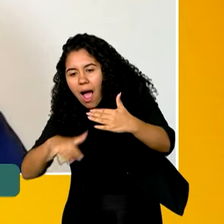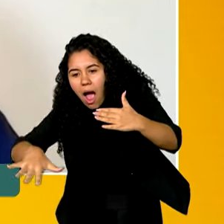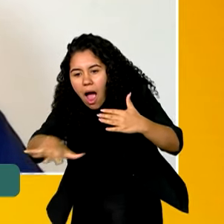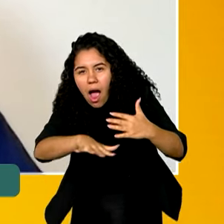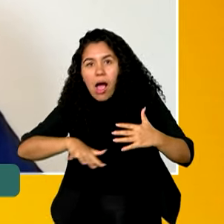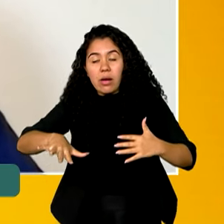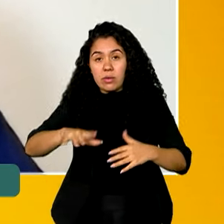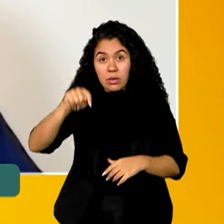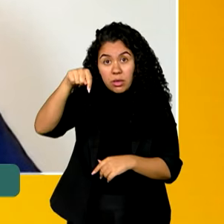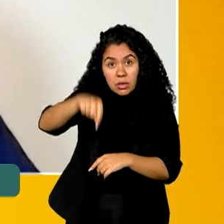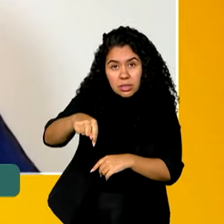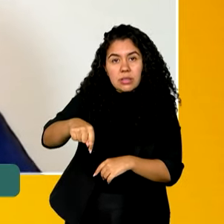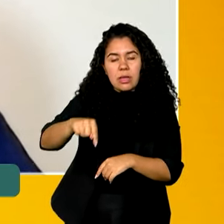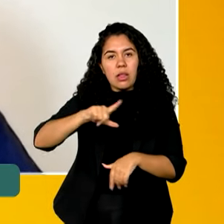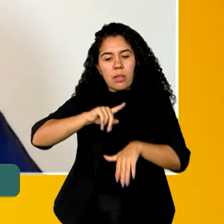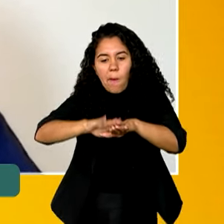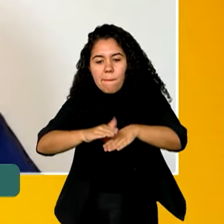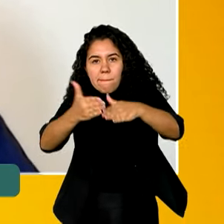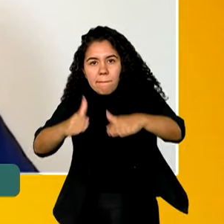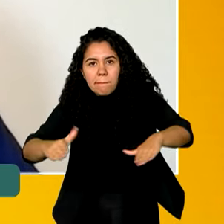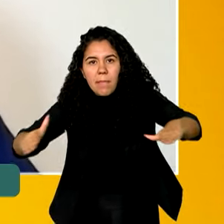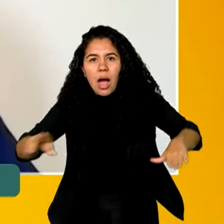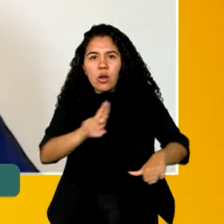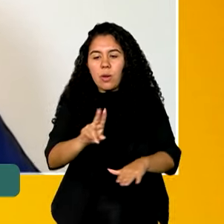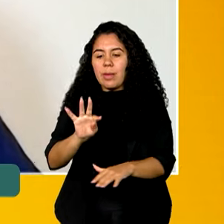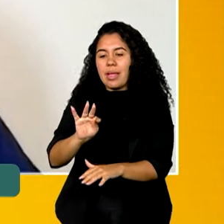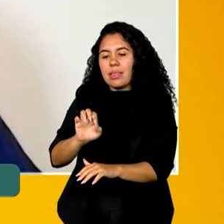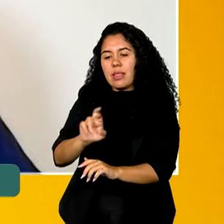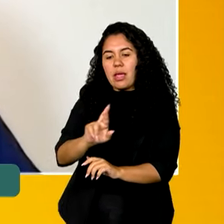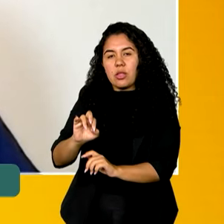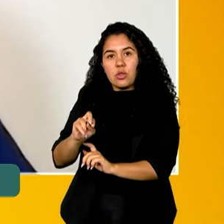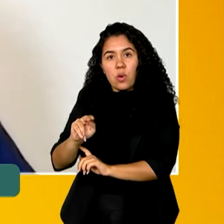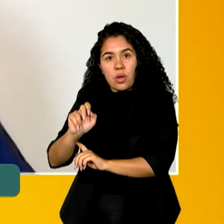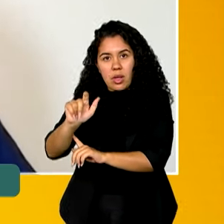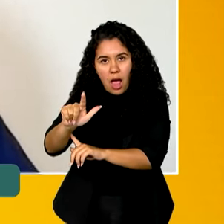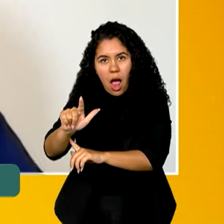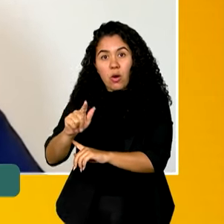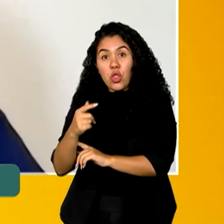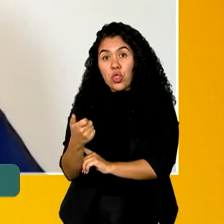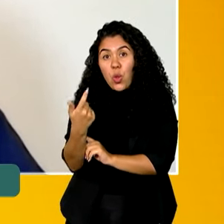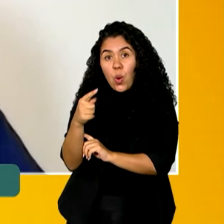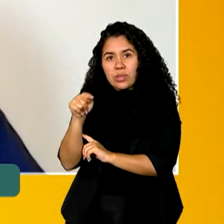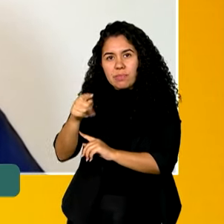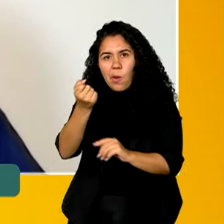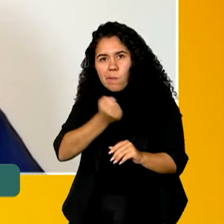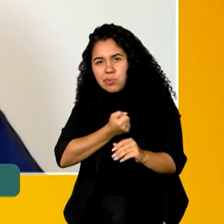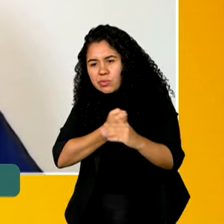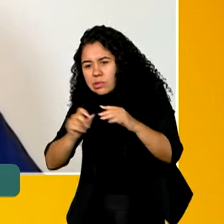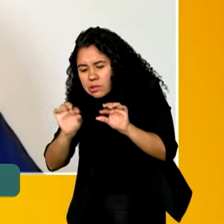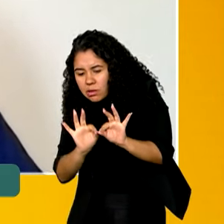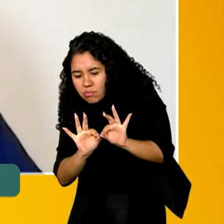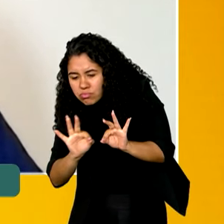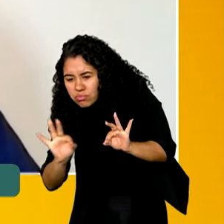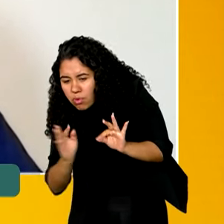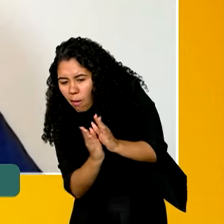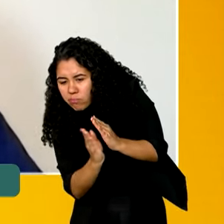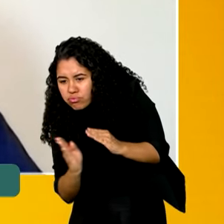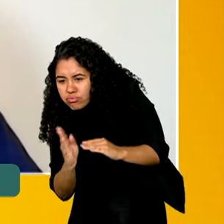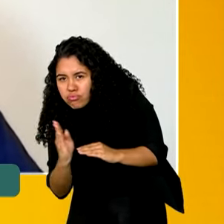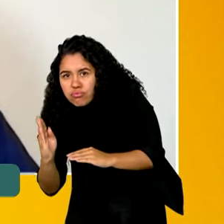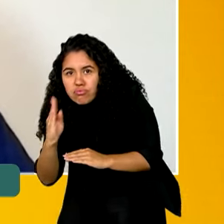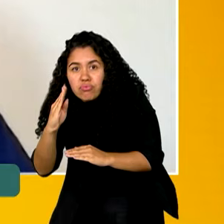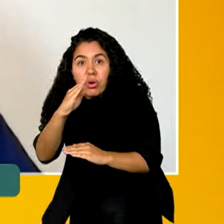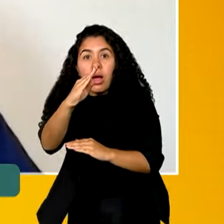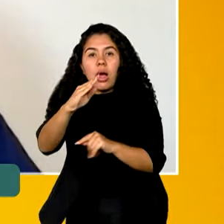o nosso mar territorial, que é chamado, até as 12 milhas náuticas. Depois disso, nós temos a Zona